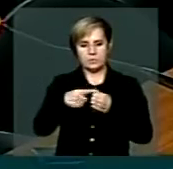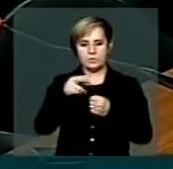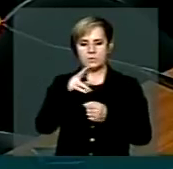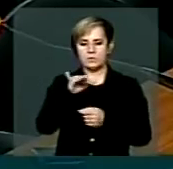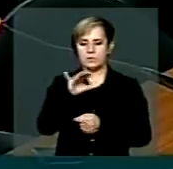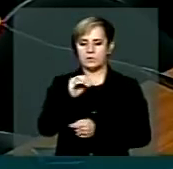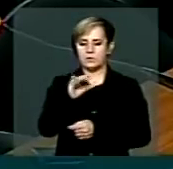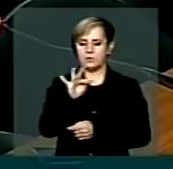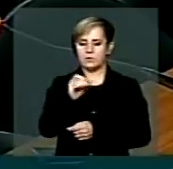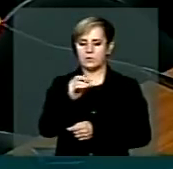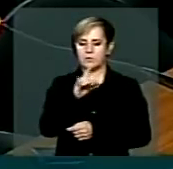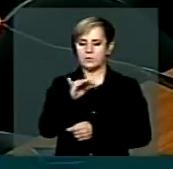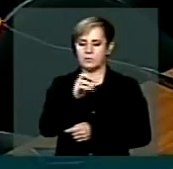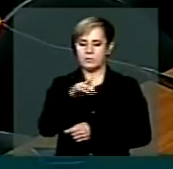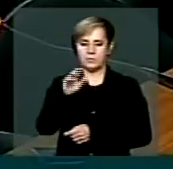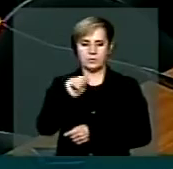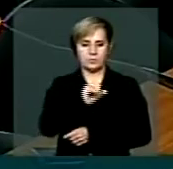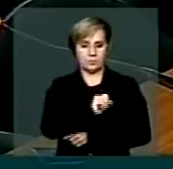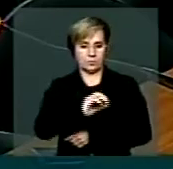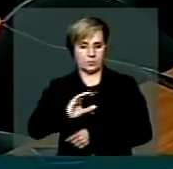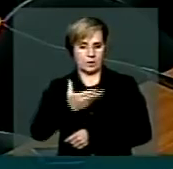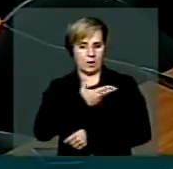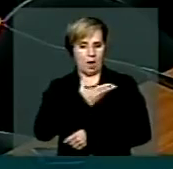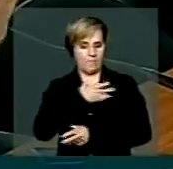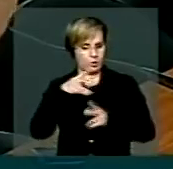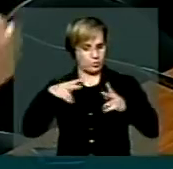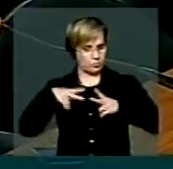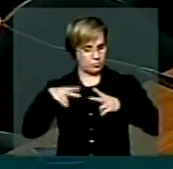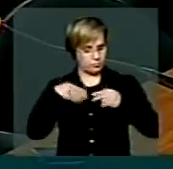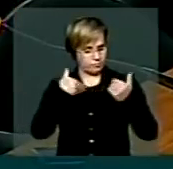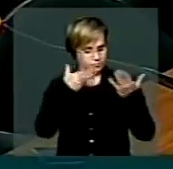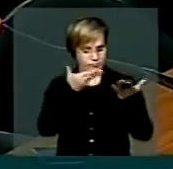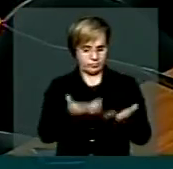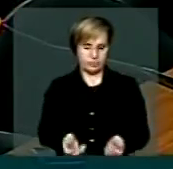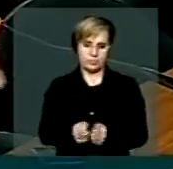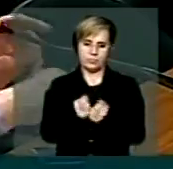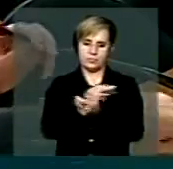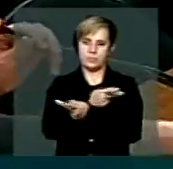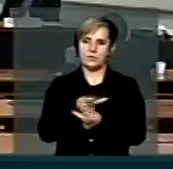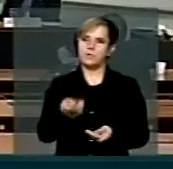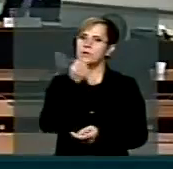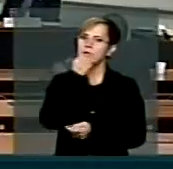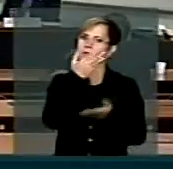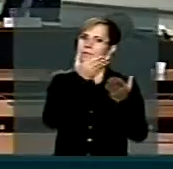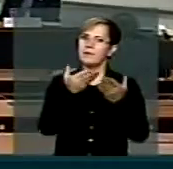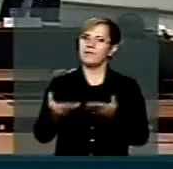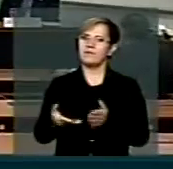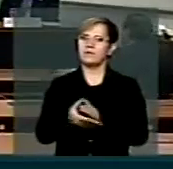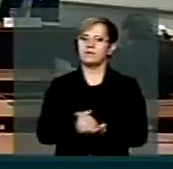e Santa Catarina, meu amigo particular, apenas fazer este registro. Seja bem-vindo, prefeito.